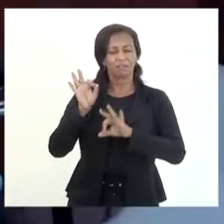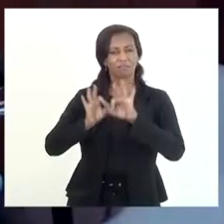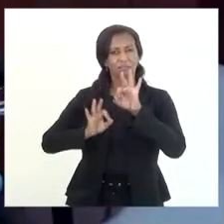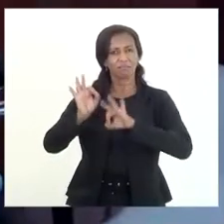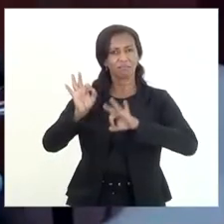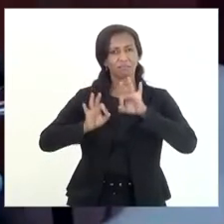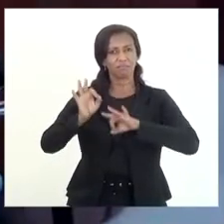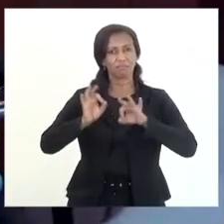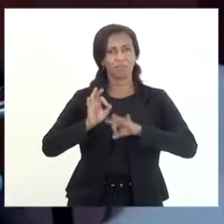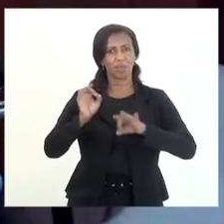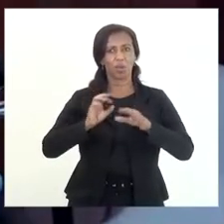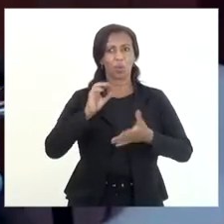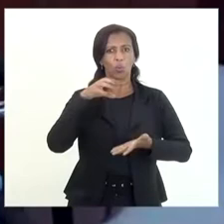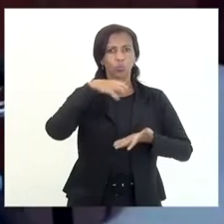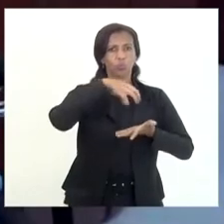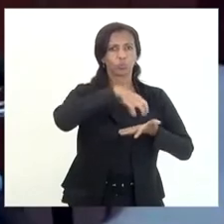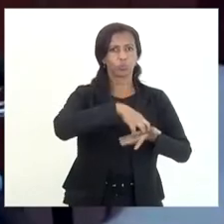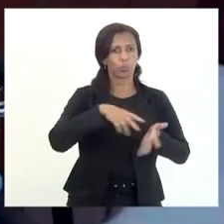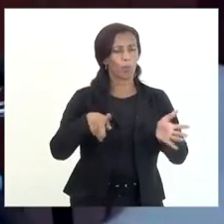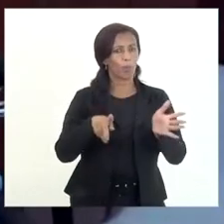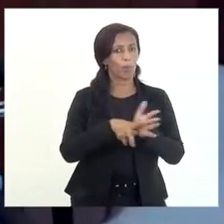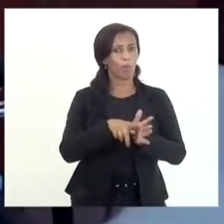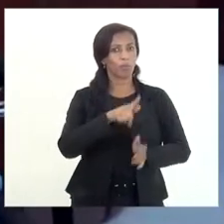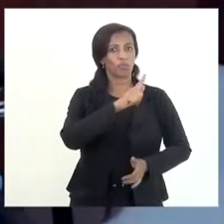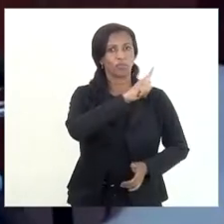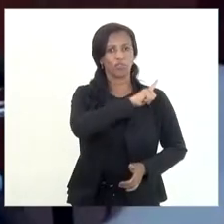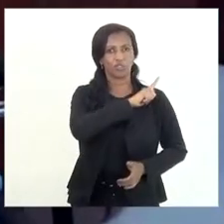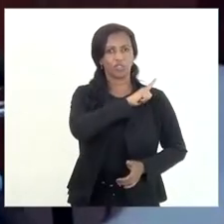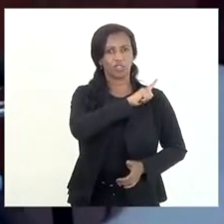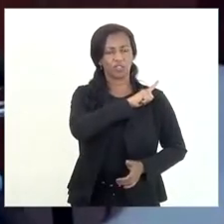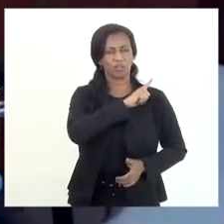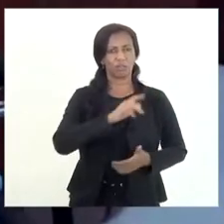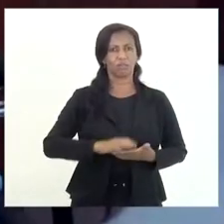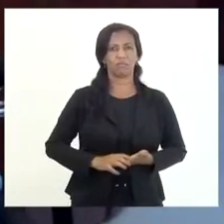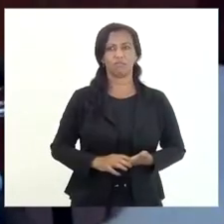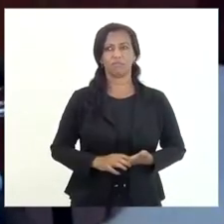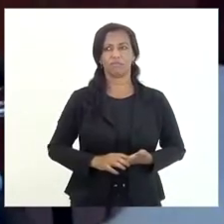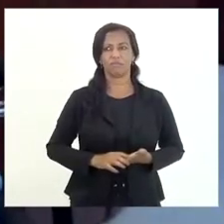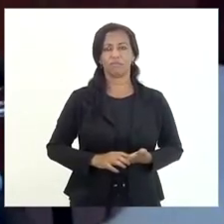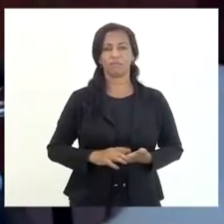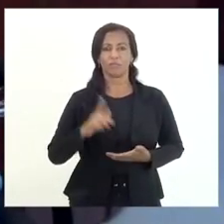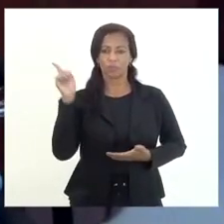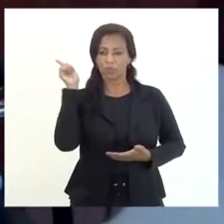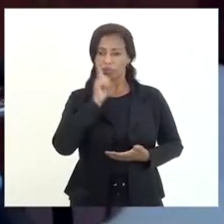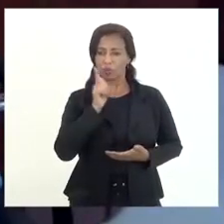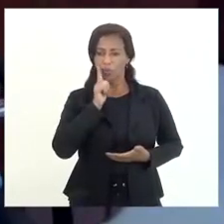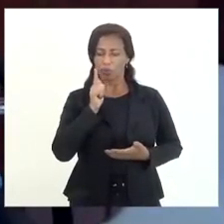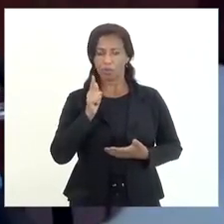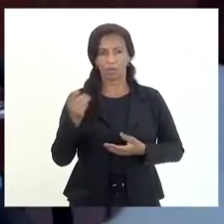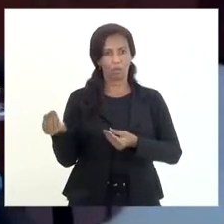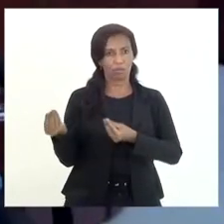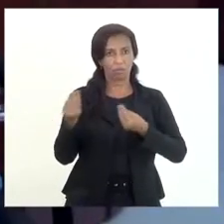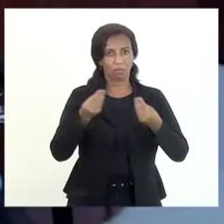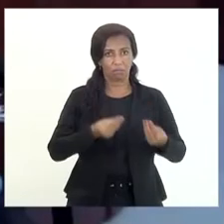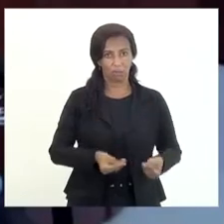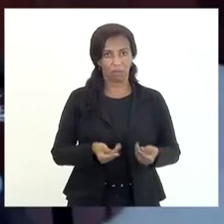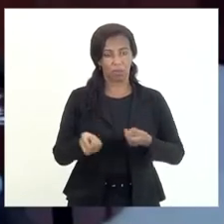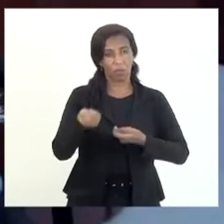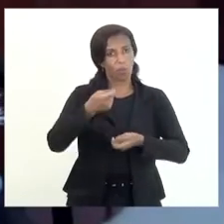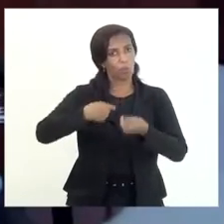chamei de núcleo de gestão que é um núcleo multidisciplinar a gente conseguiu trazer um